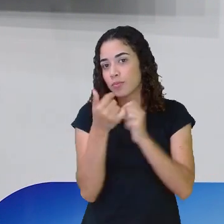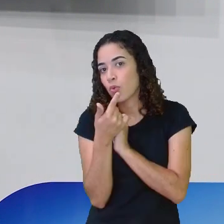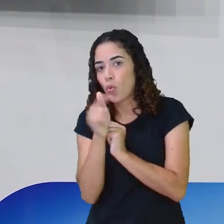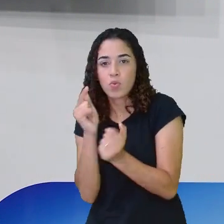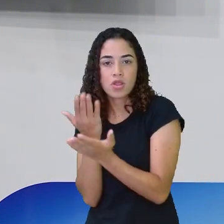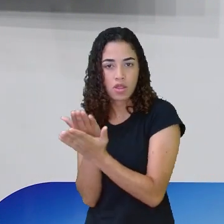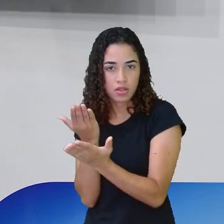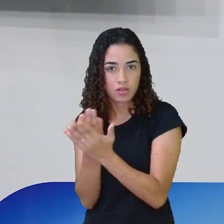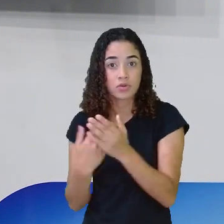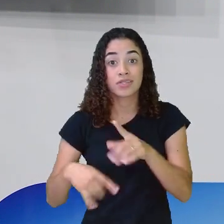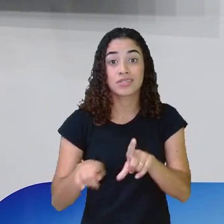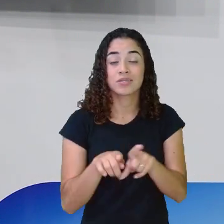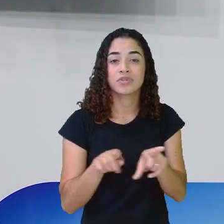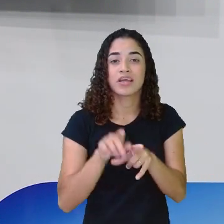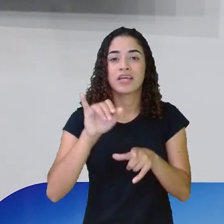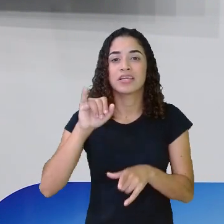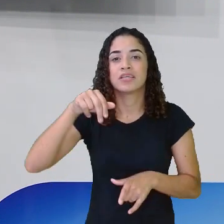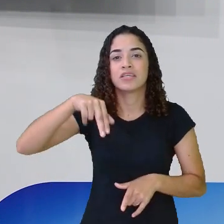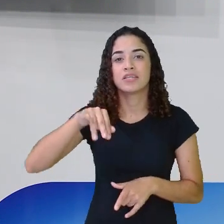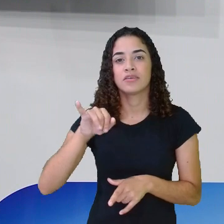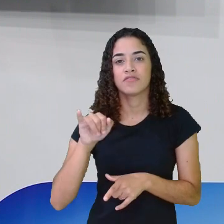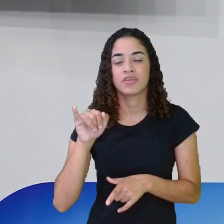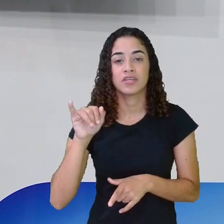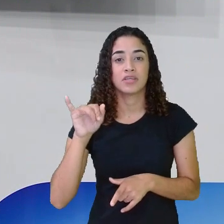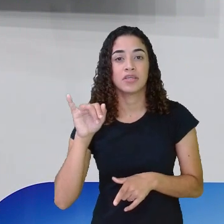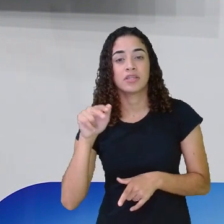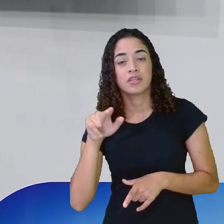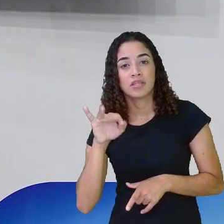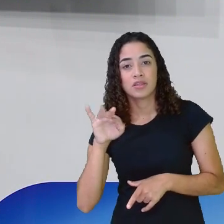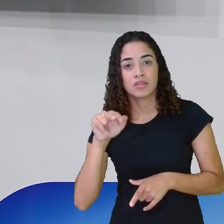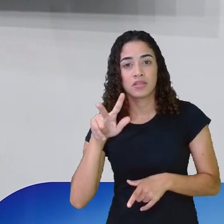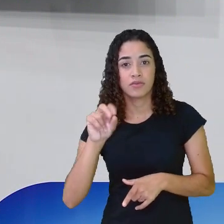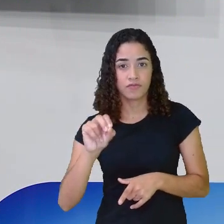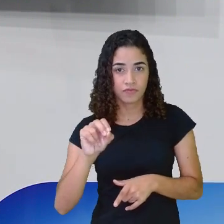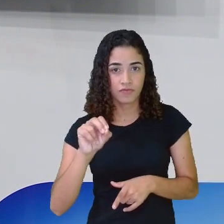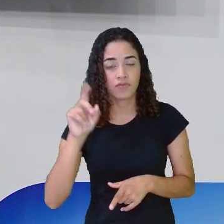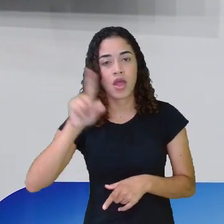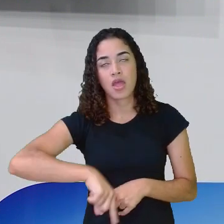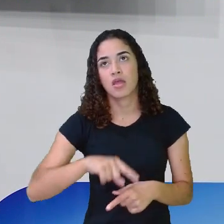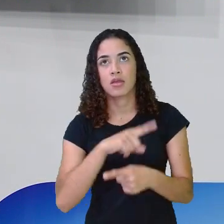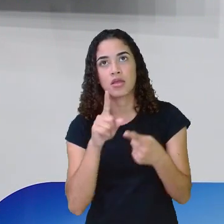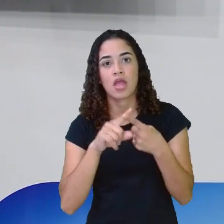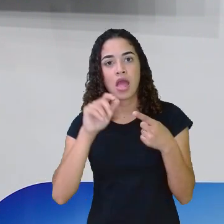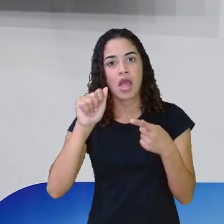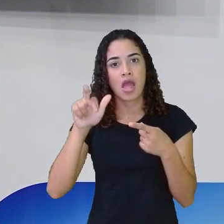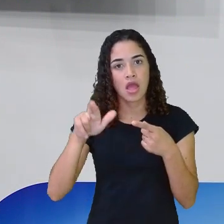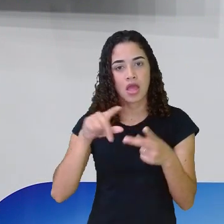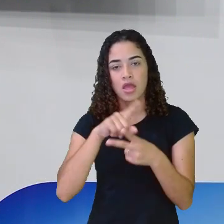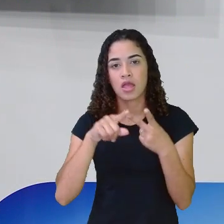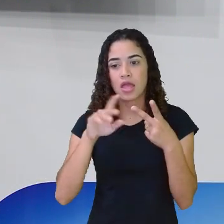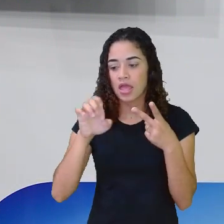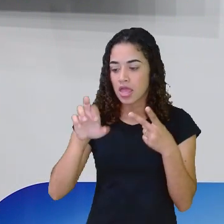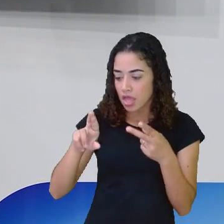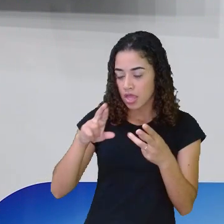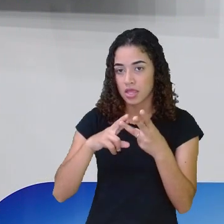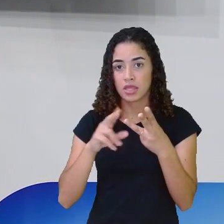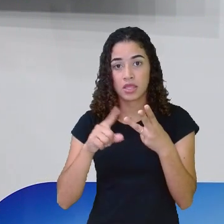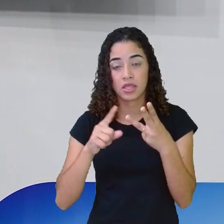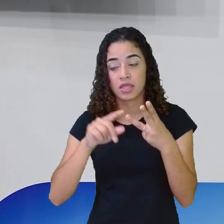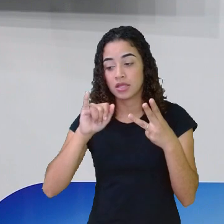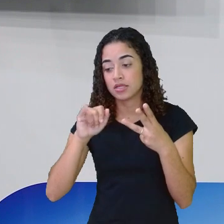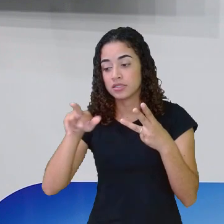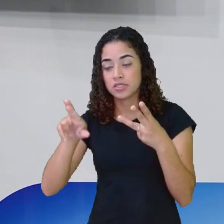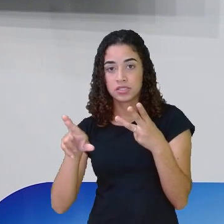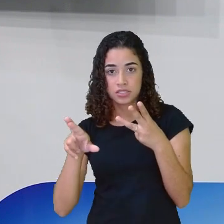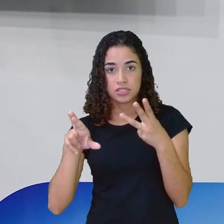aula, está no infinitivo. quando termina com ar, er, or, ur. Ur não, perdão.